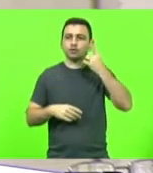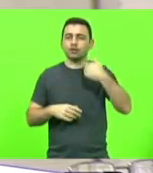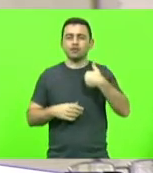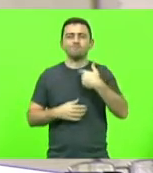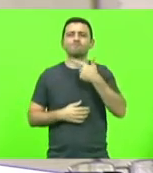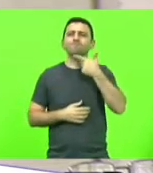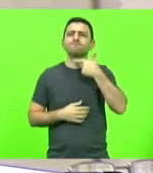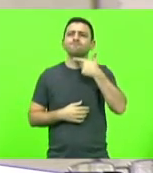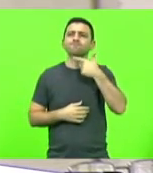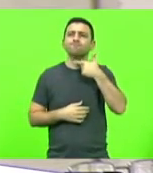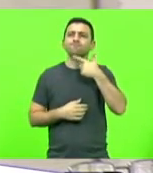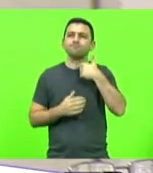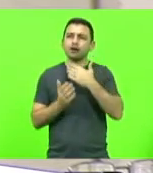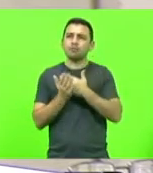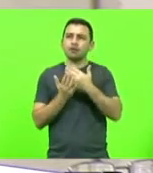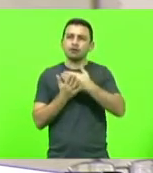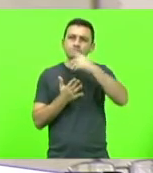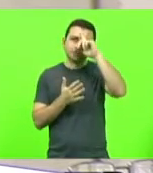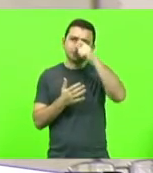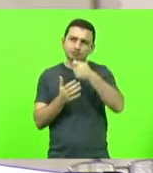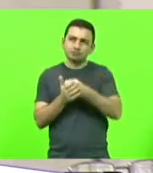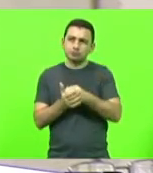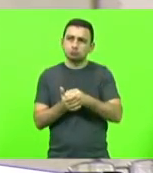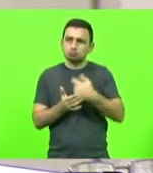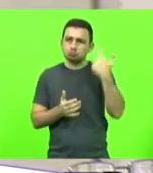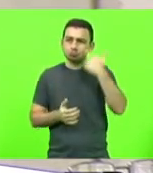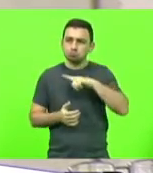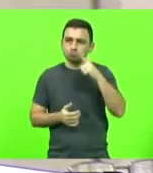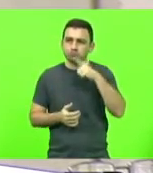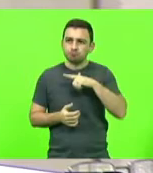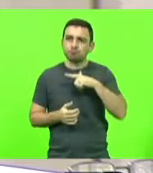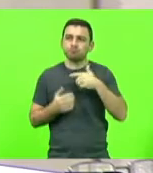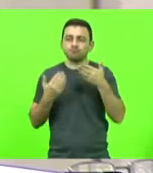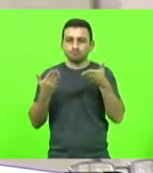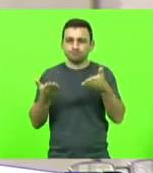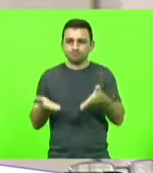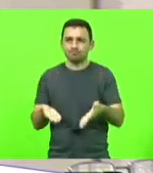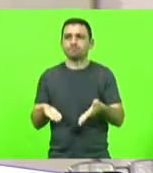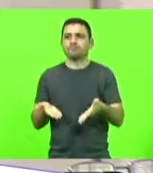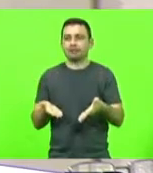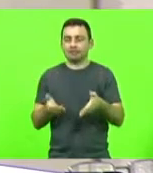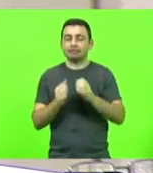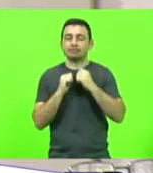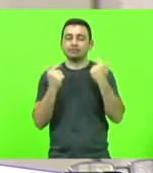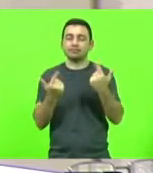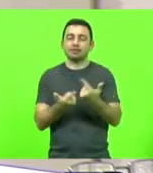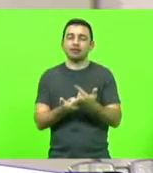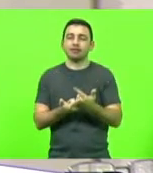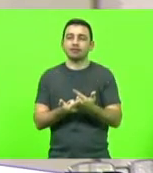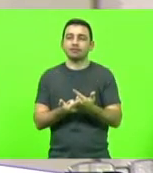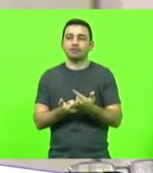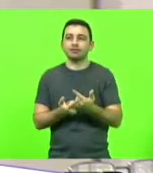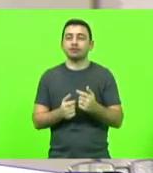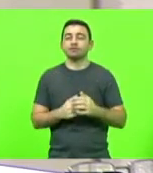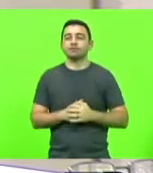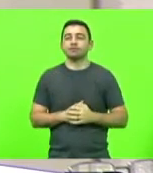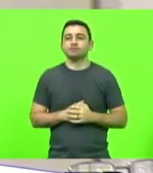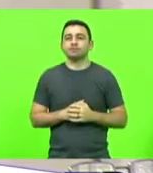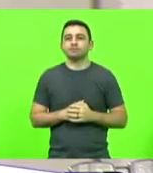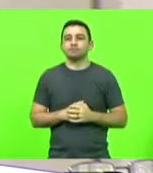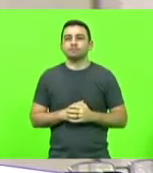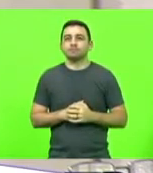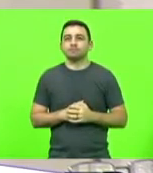e a determinação para chegar aqui nesta casa como deputado aí pela porta da frente. Então,